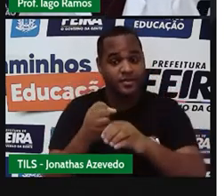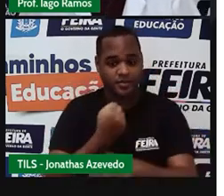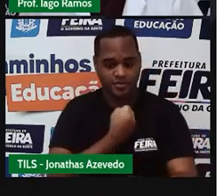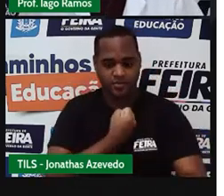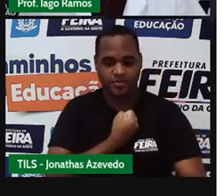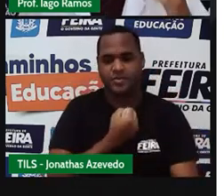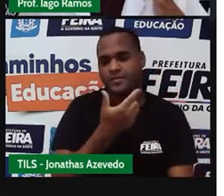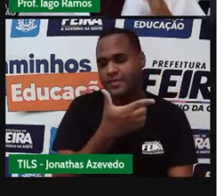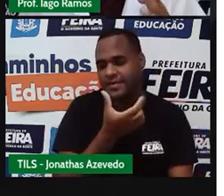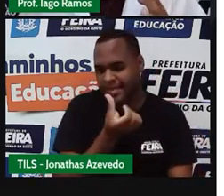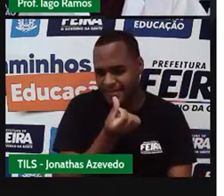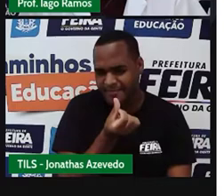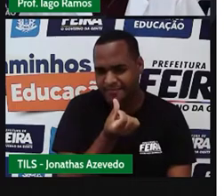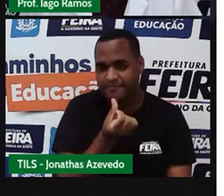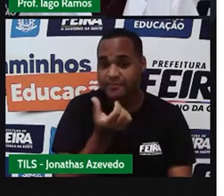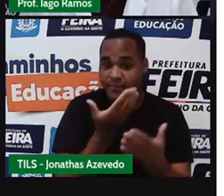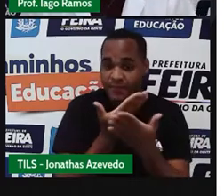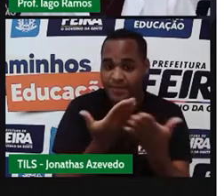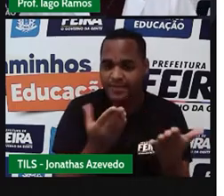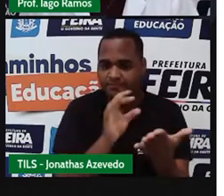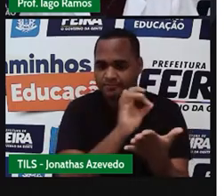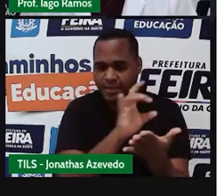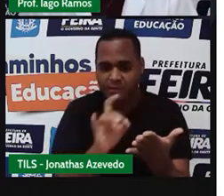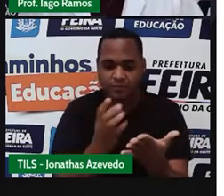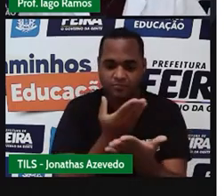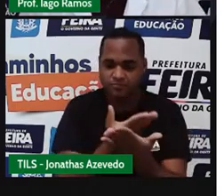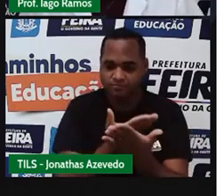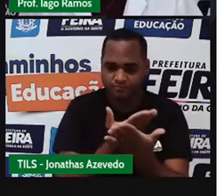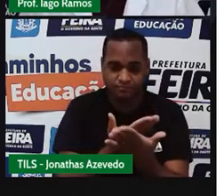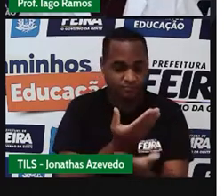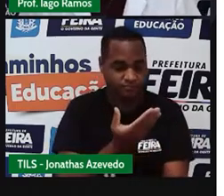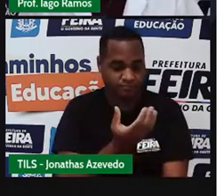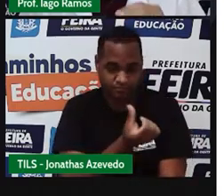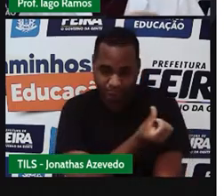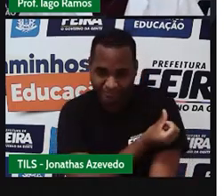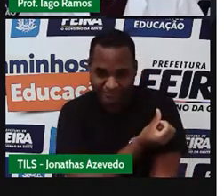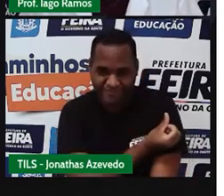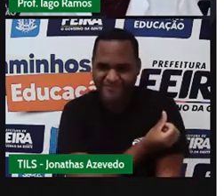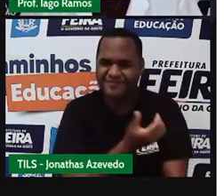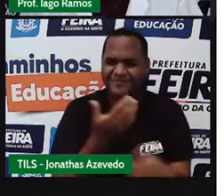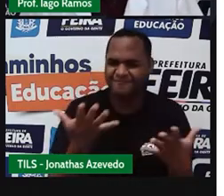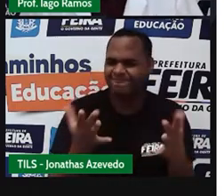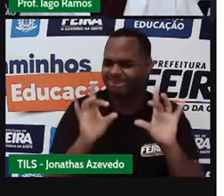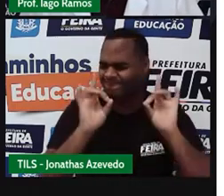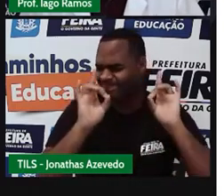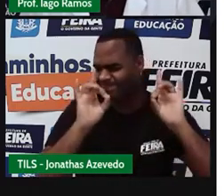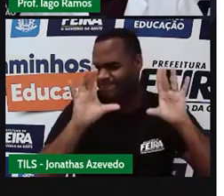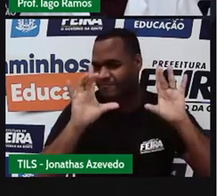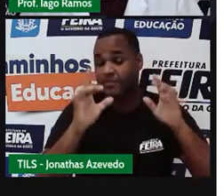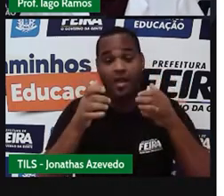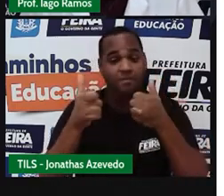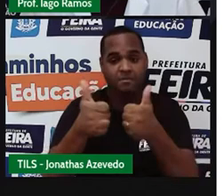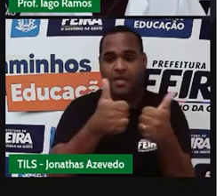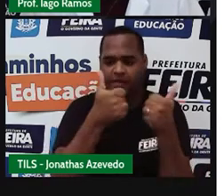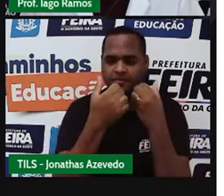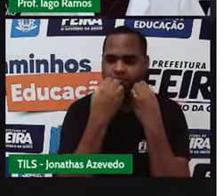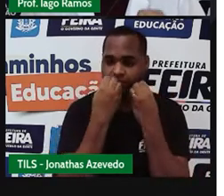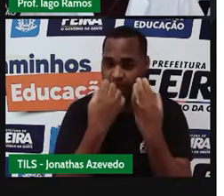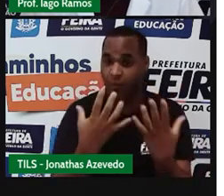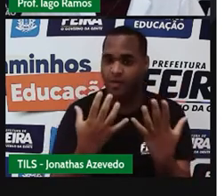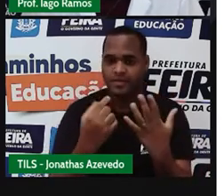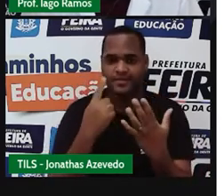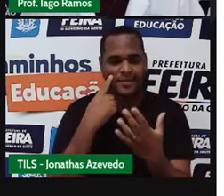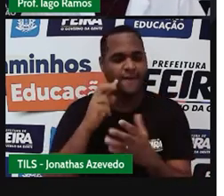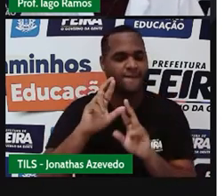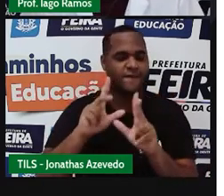26, para você, estudante do sexto ano, vai ser uma aula massa, vai ser uma aula bacana, uma aula